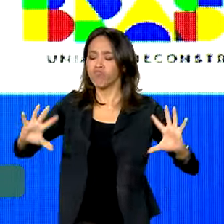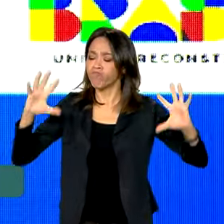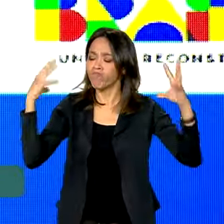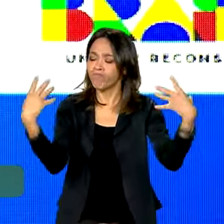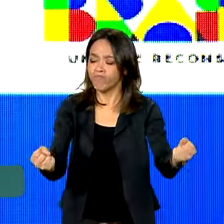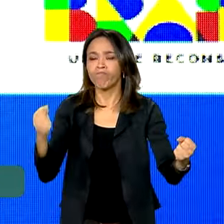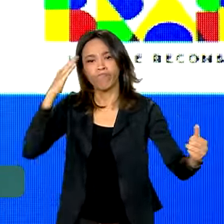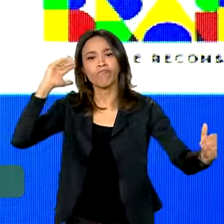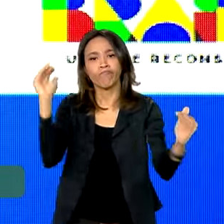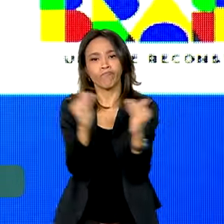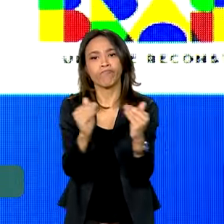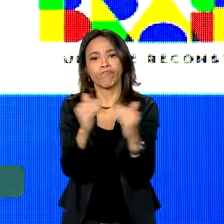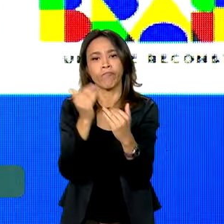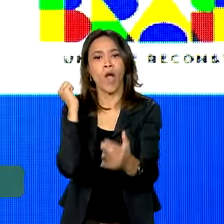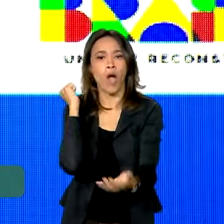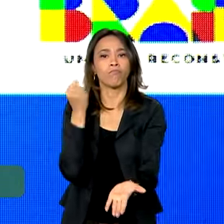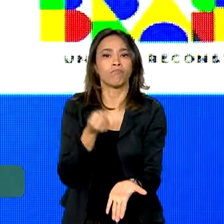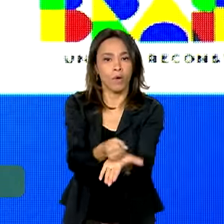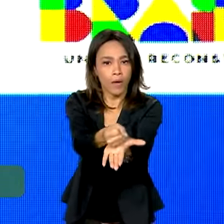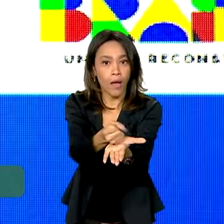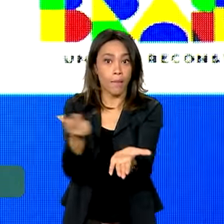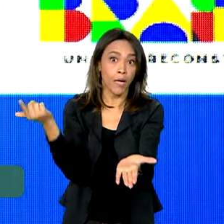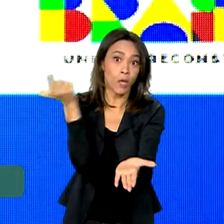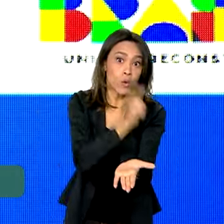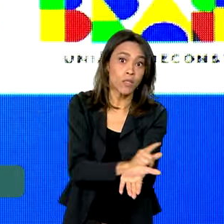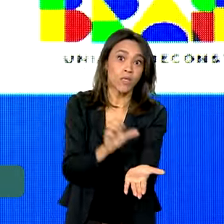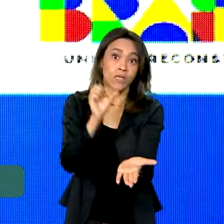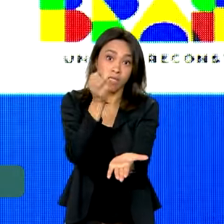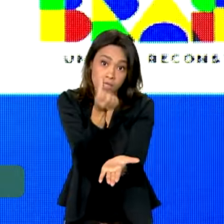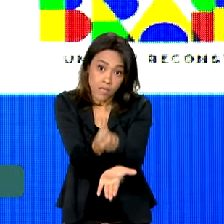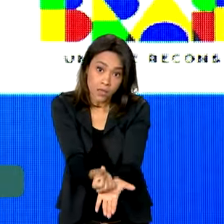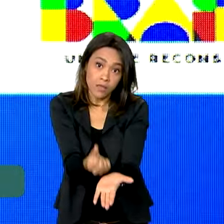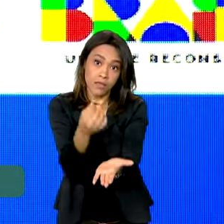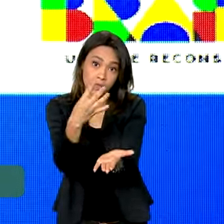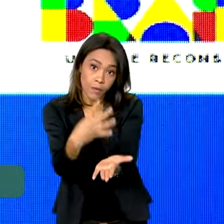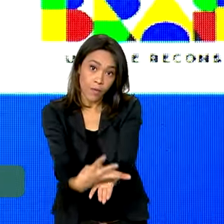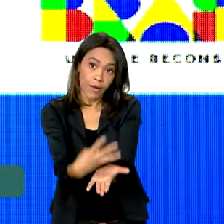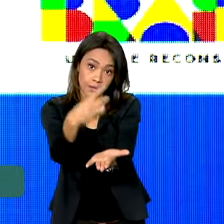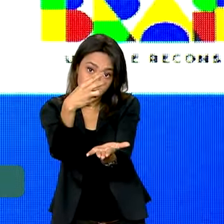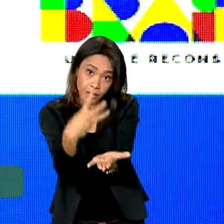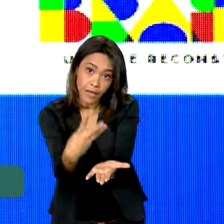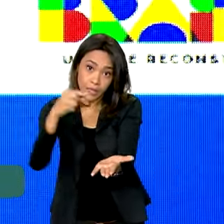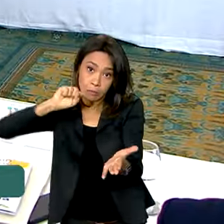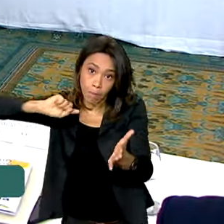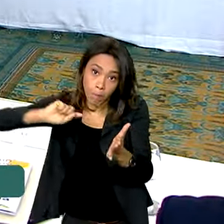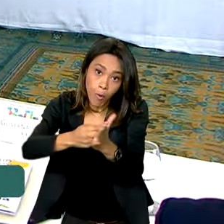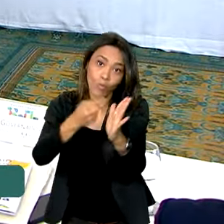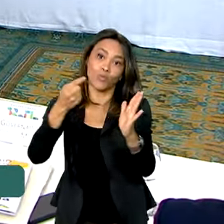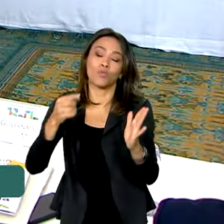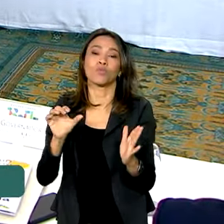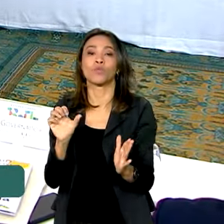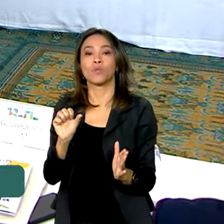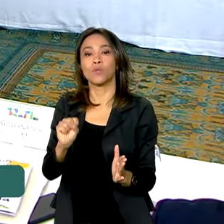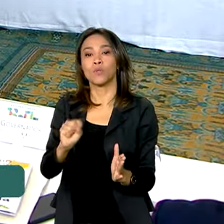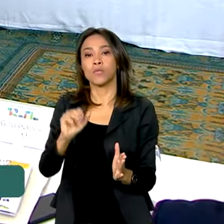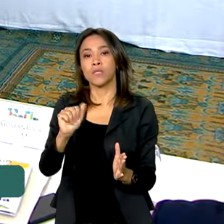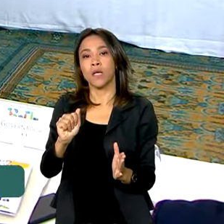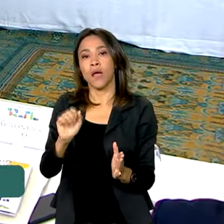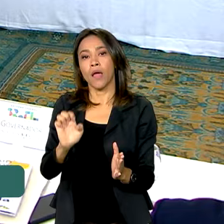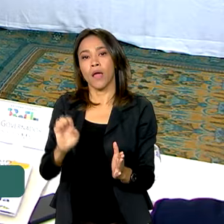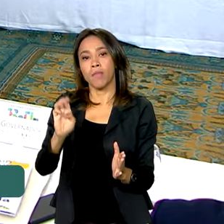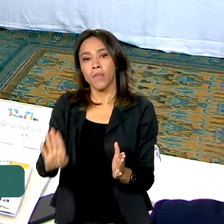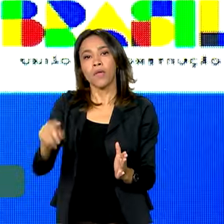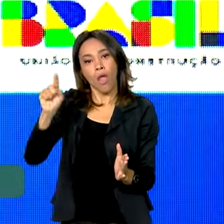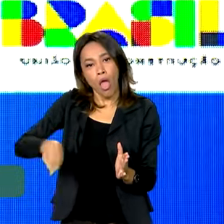para que os estudantes alcancem 743 pontos na escala do Saeb, o Sistema de Avaliação da